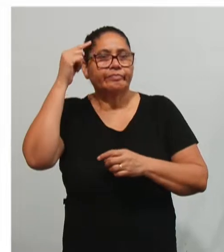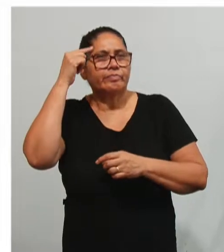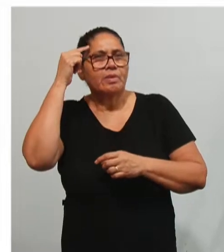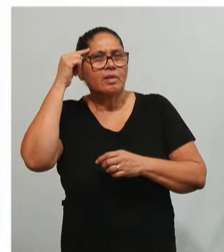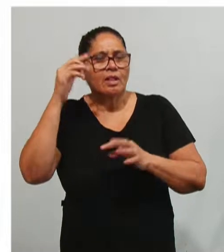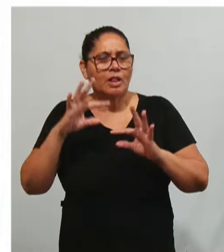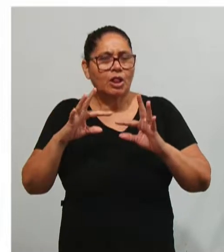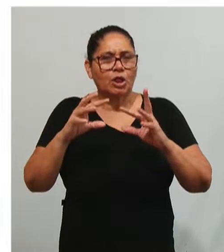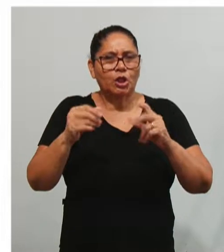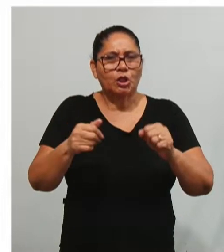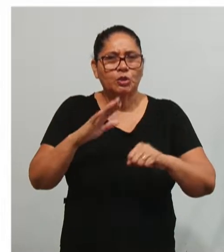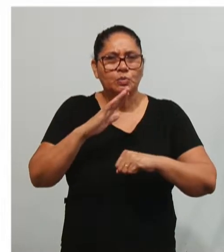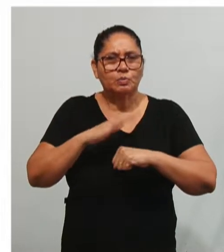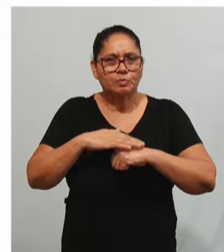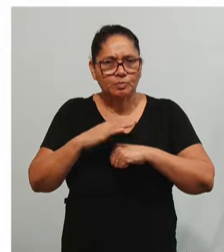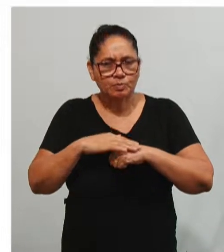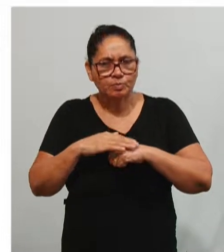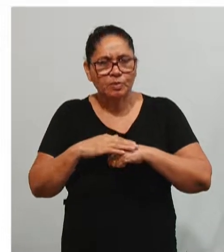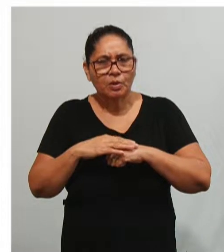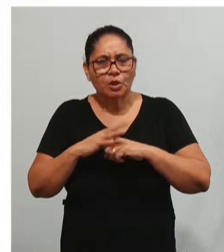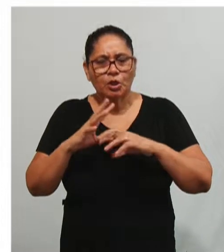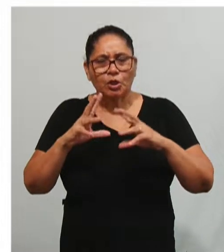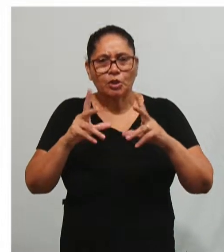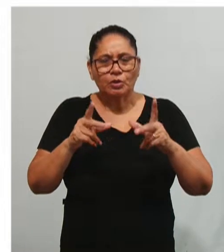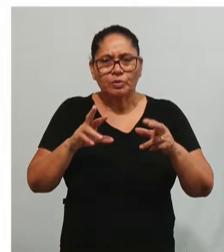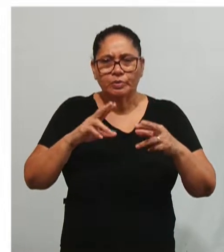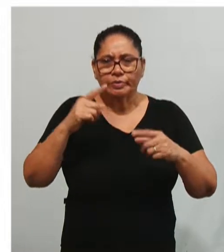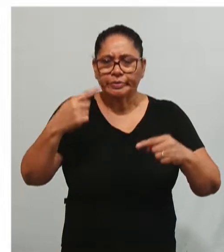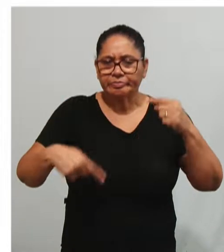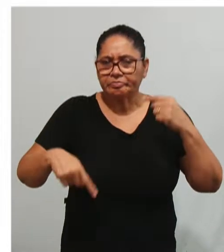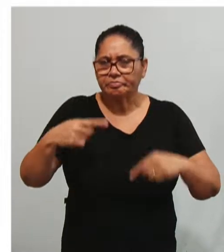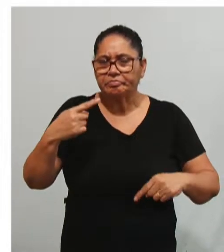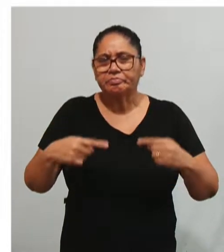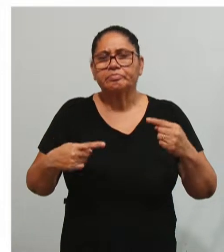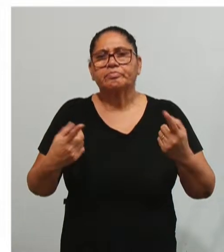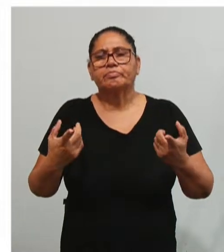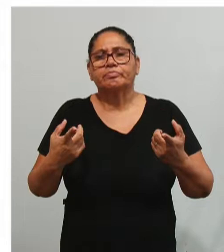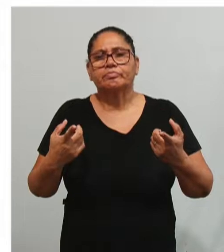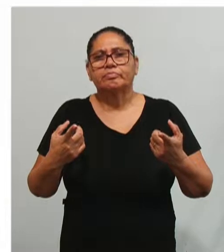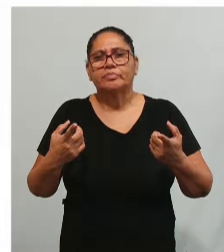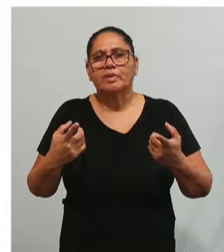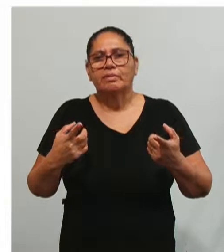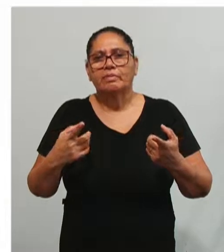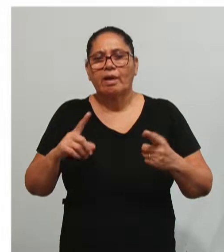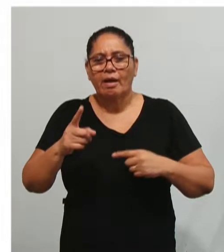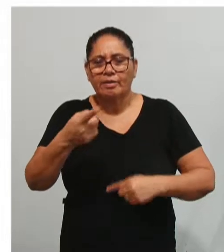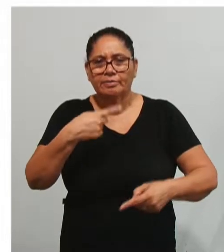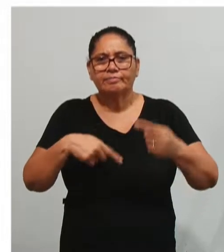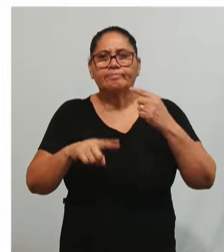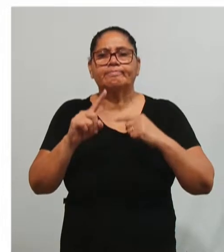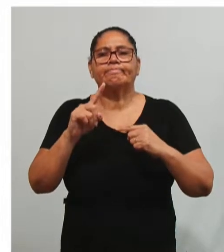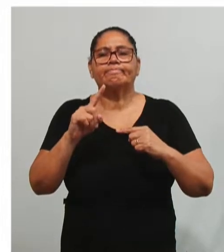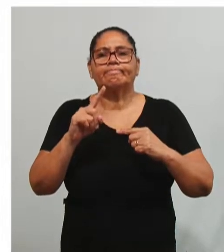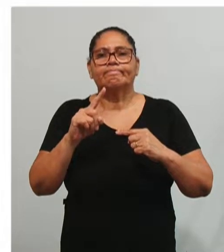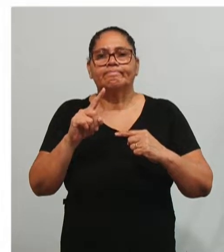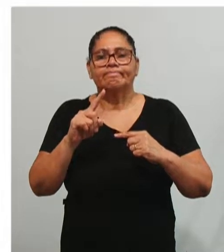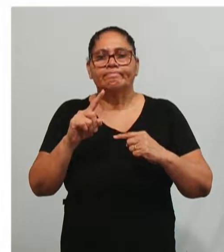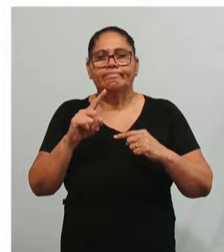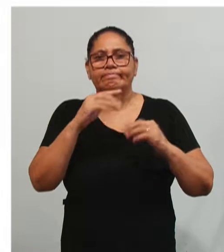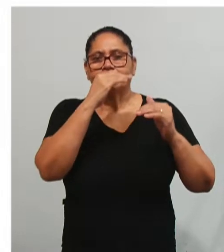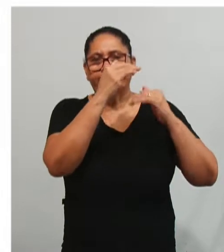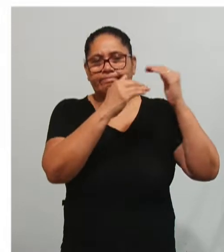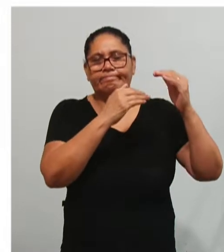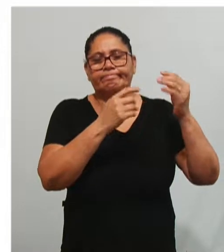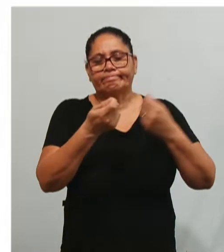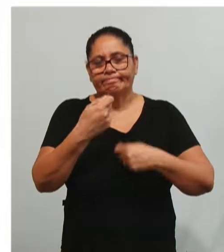elementos, todas essas variáveis, para que a gente tenha sucesso nesse processo administrativo.